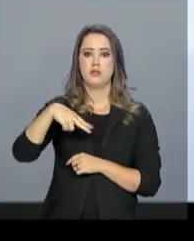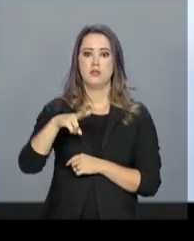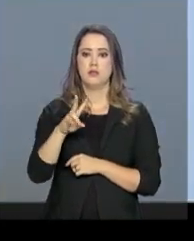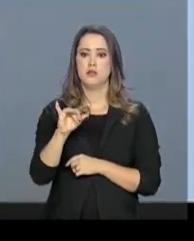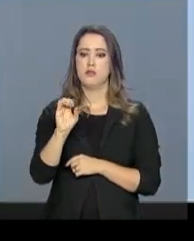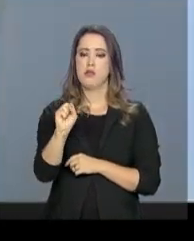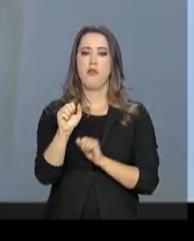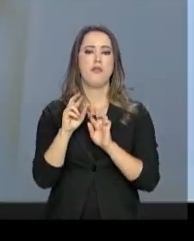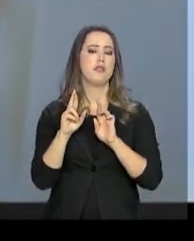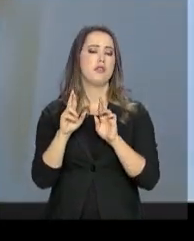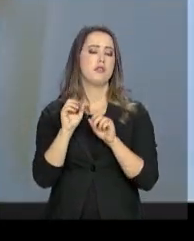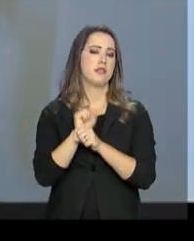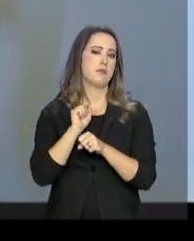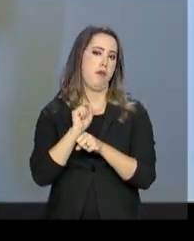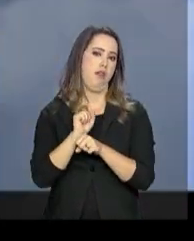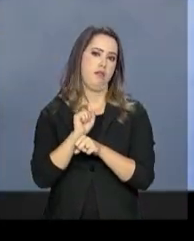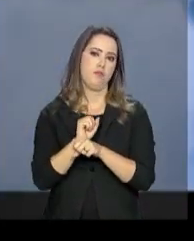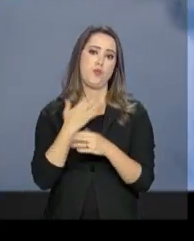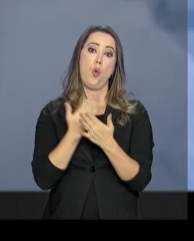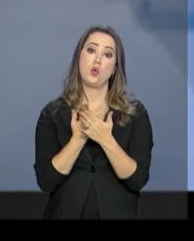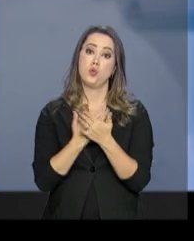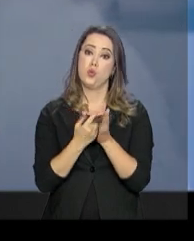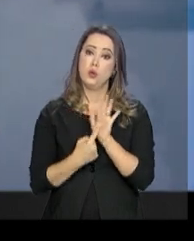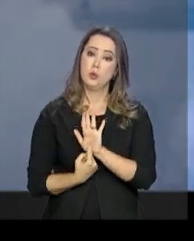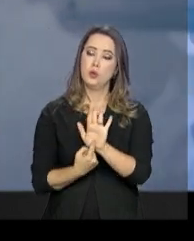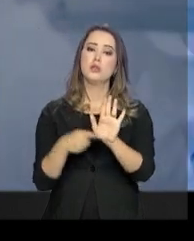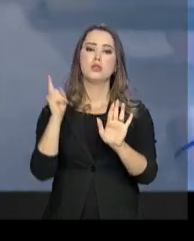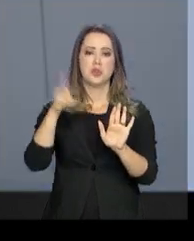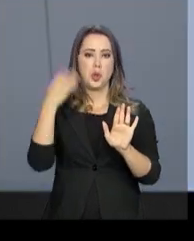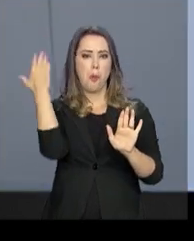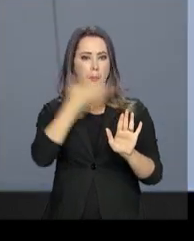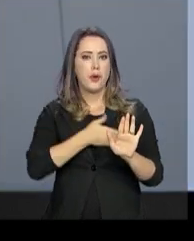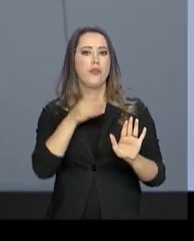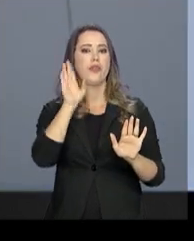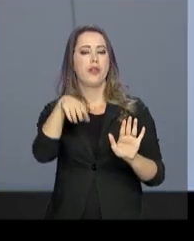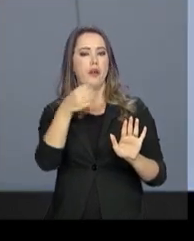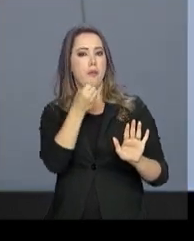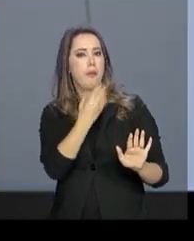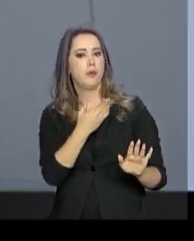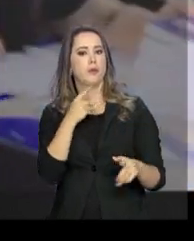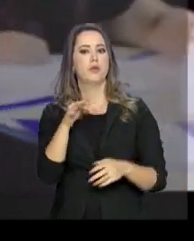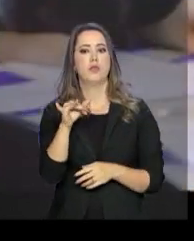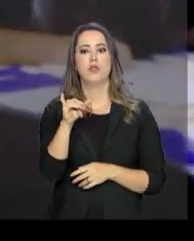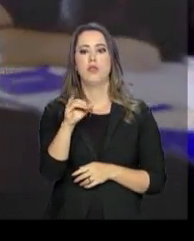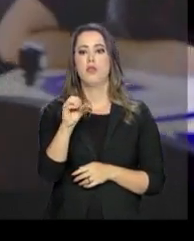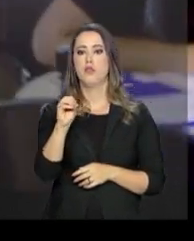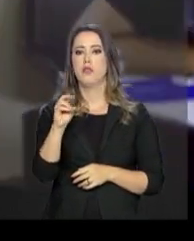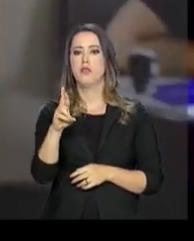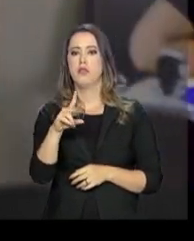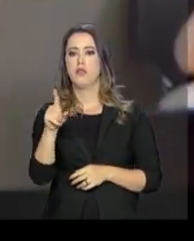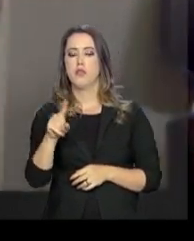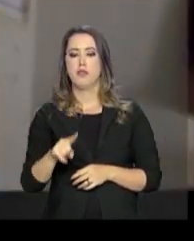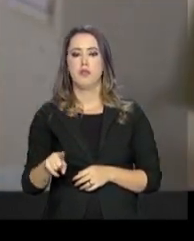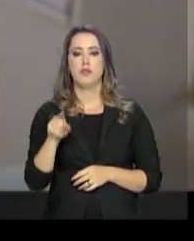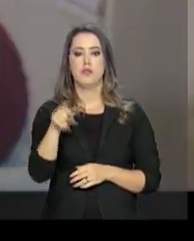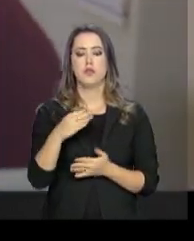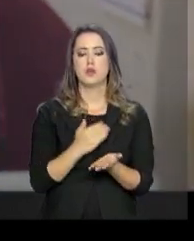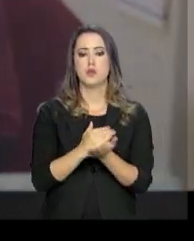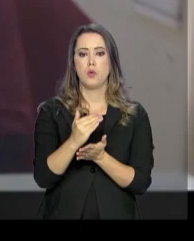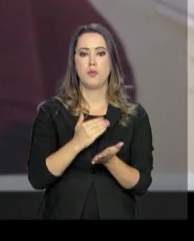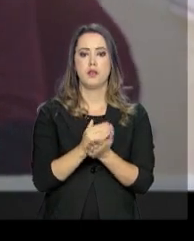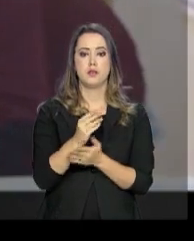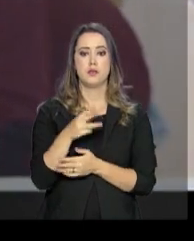para comprovar a eficácia do produto. A Fiocruz Biomanguinhos inicia este mês a pesquisa clínica com